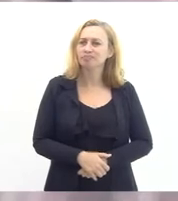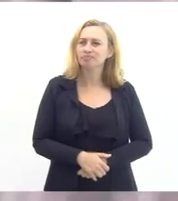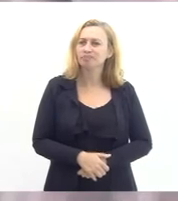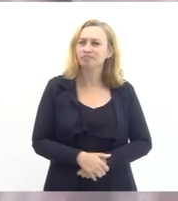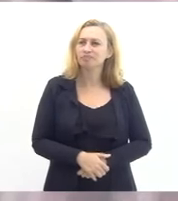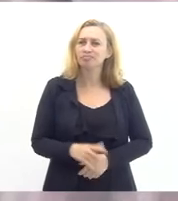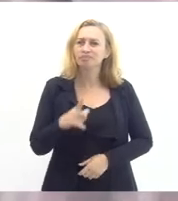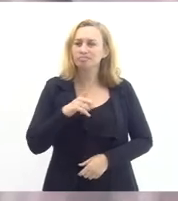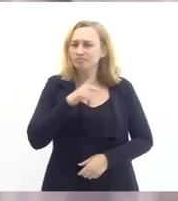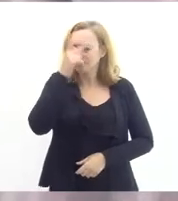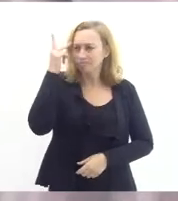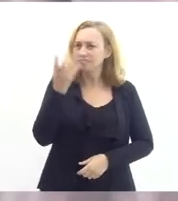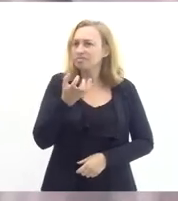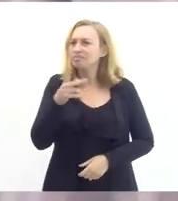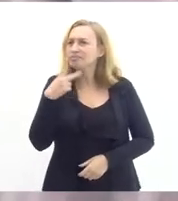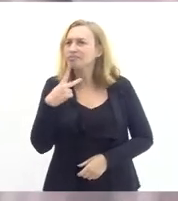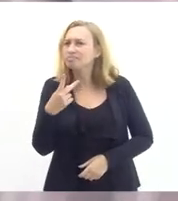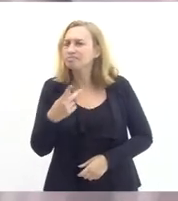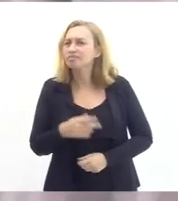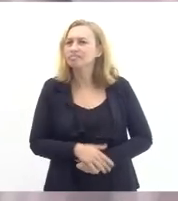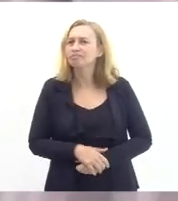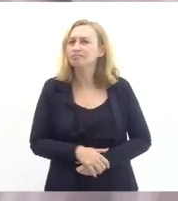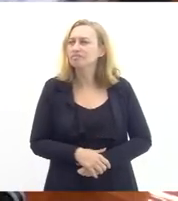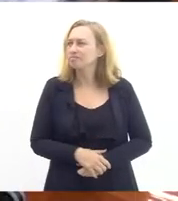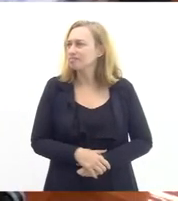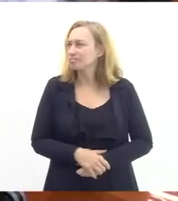tem alguém aí que quer falar peço que se identifique por favor